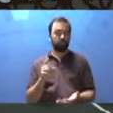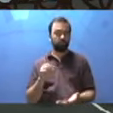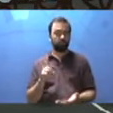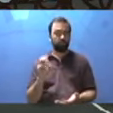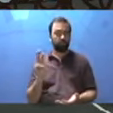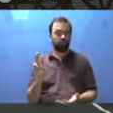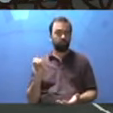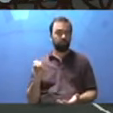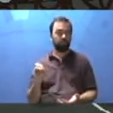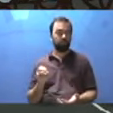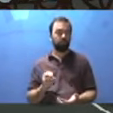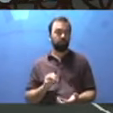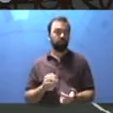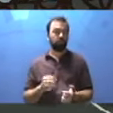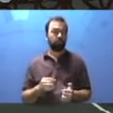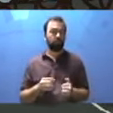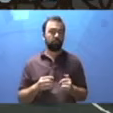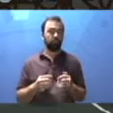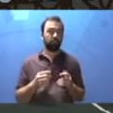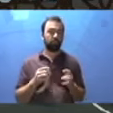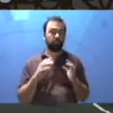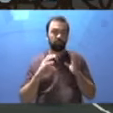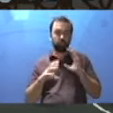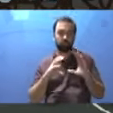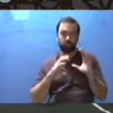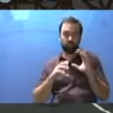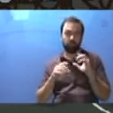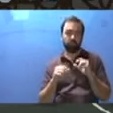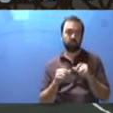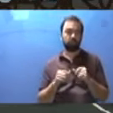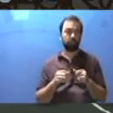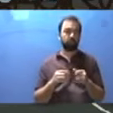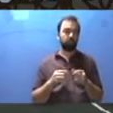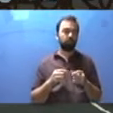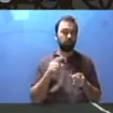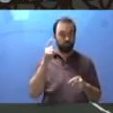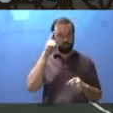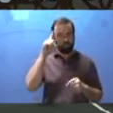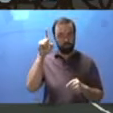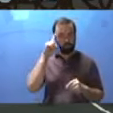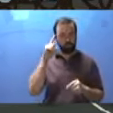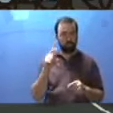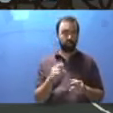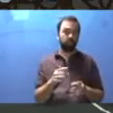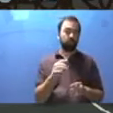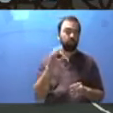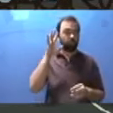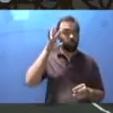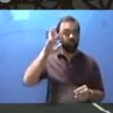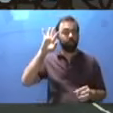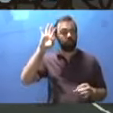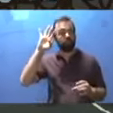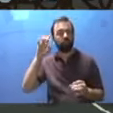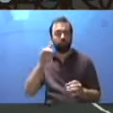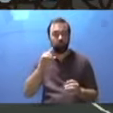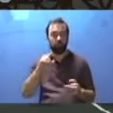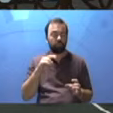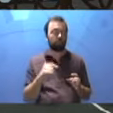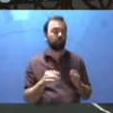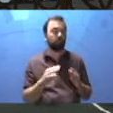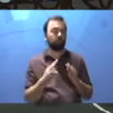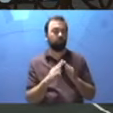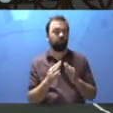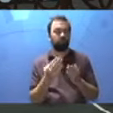Página 130, vamos trocar umas ideias. Vamos fazer uma lembrança da nossa escola, cada um na